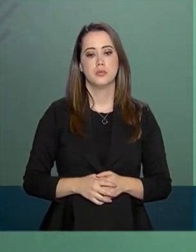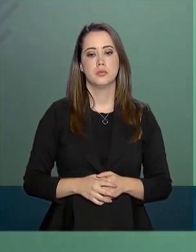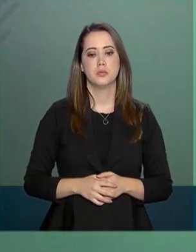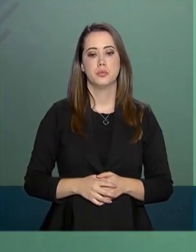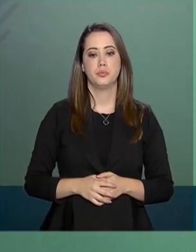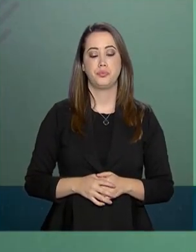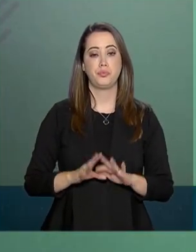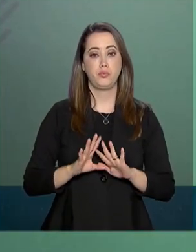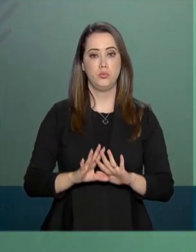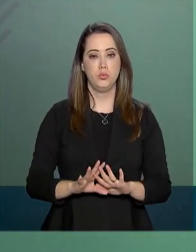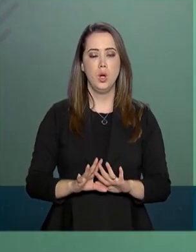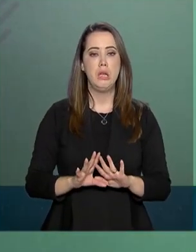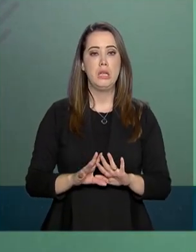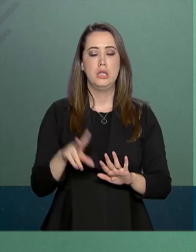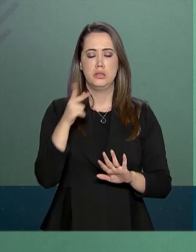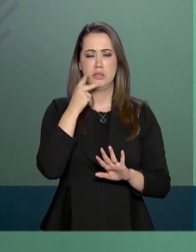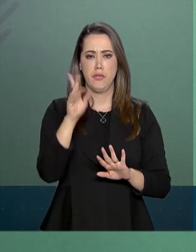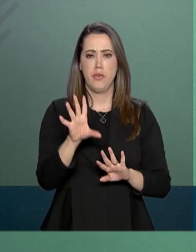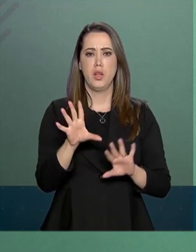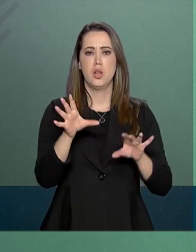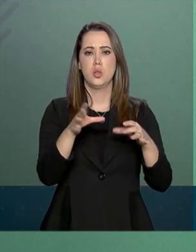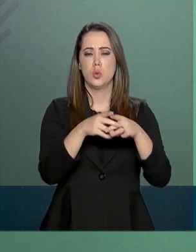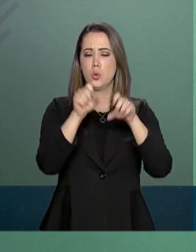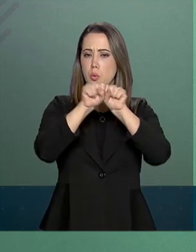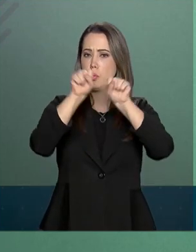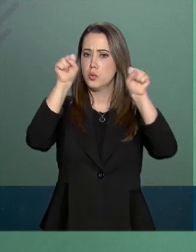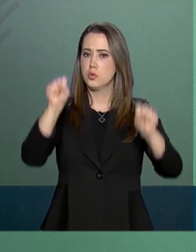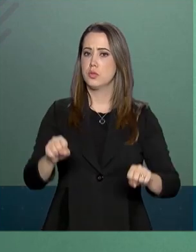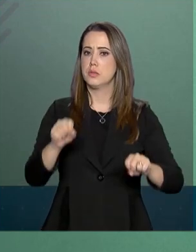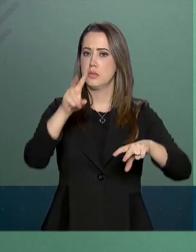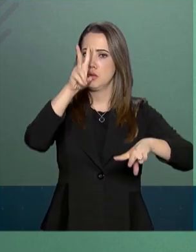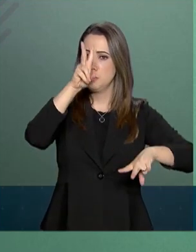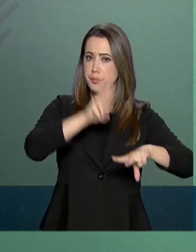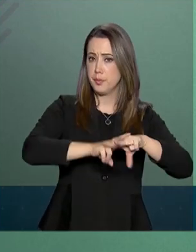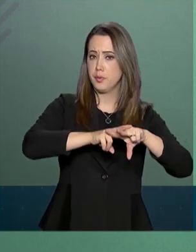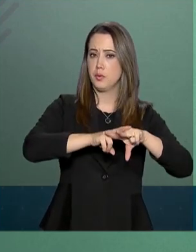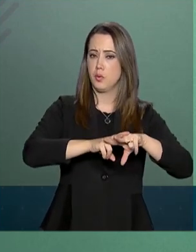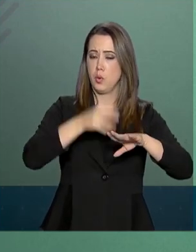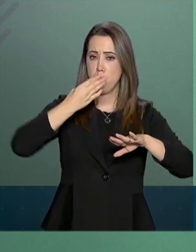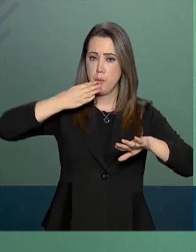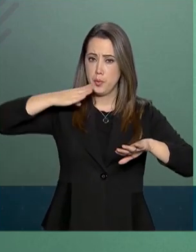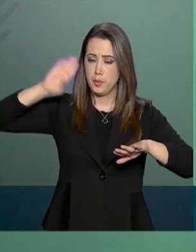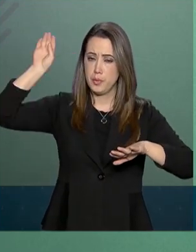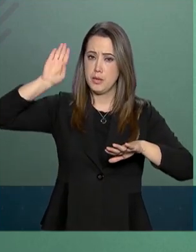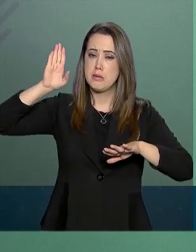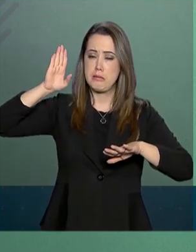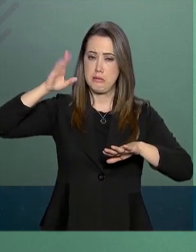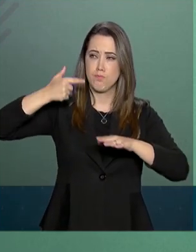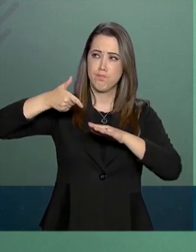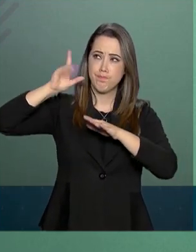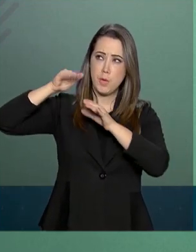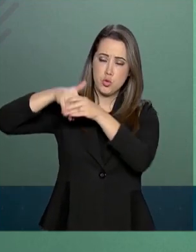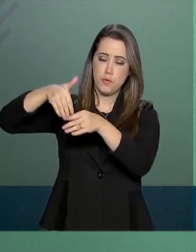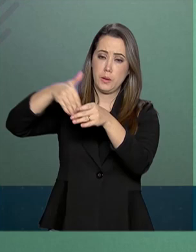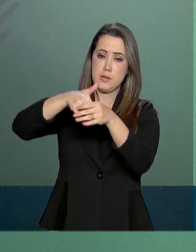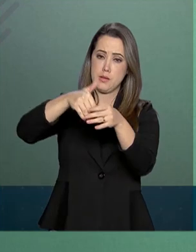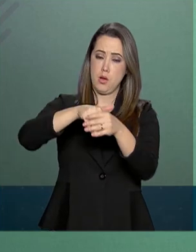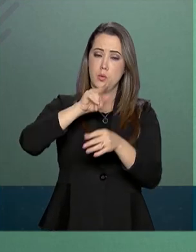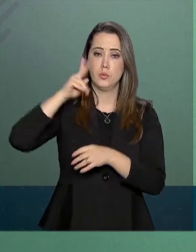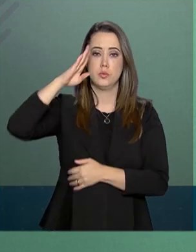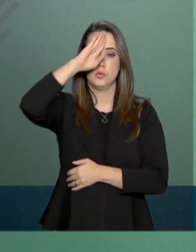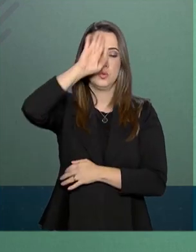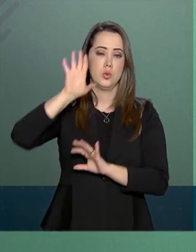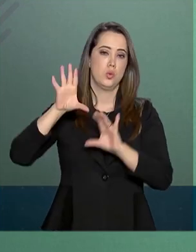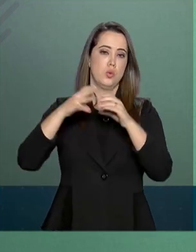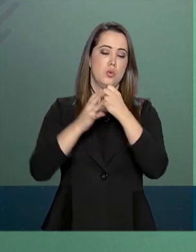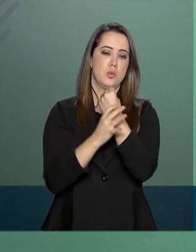penitenciário, cumprindo um dos compromissos de campanha do presidente Jair Bolsonaro na